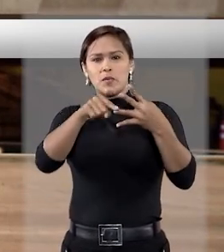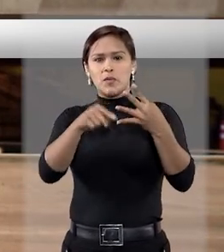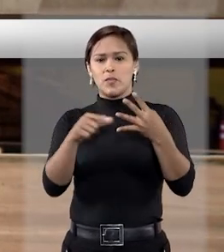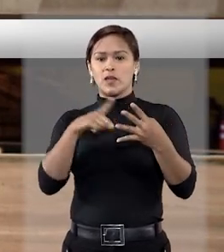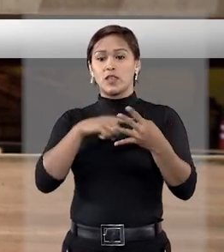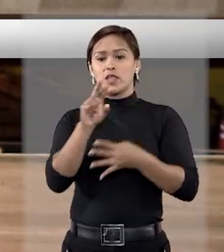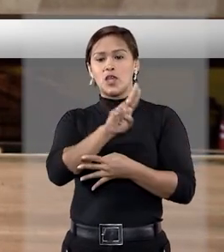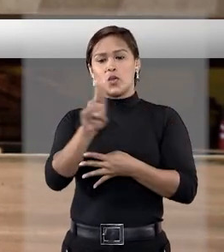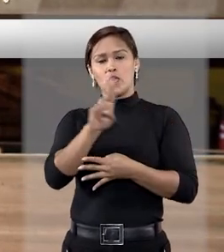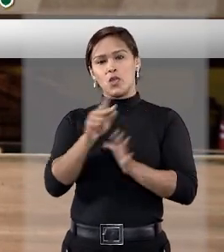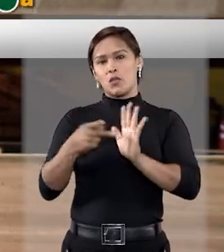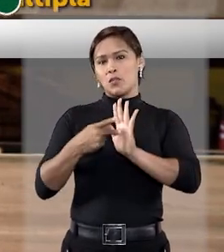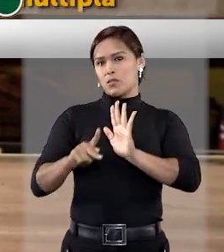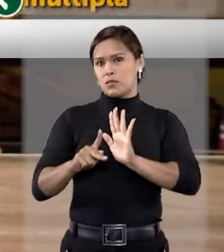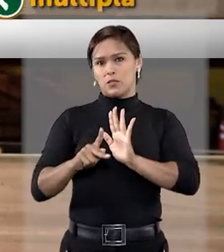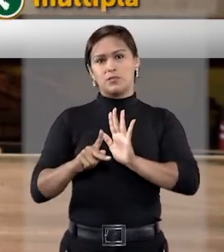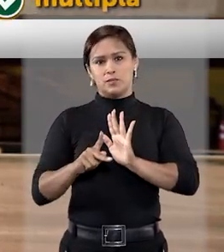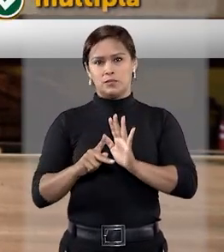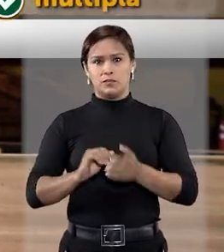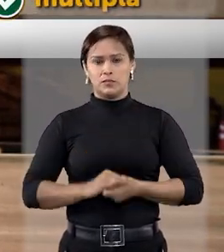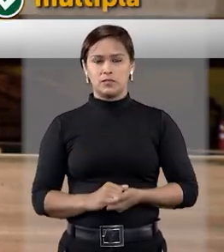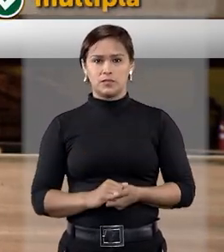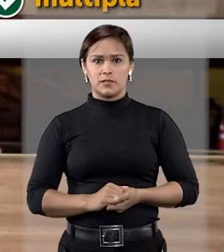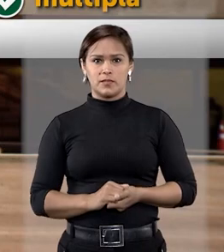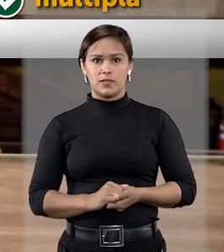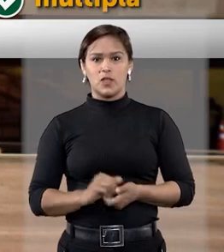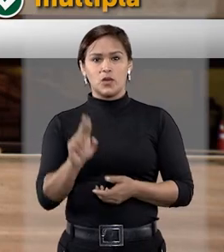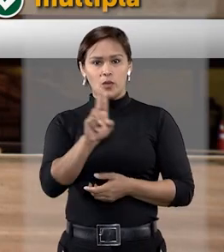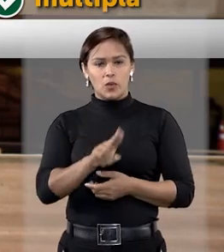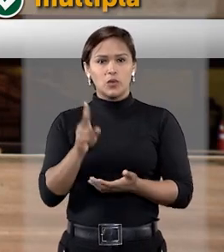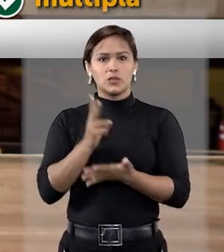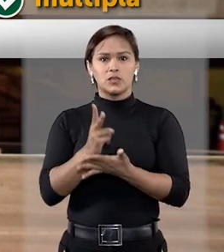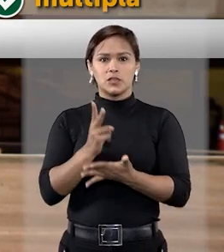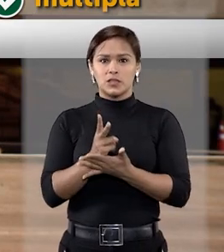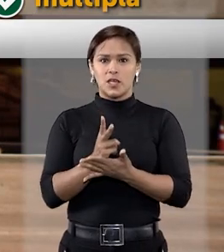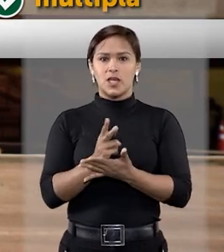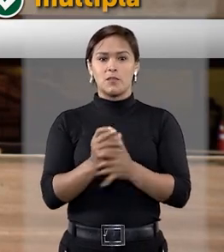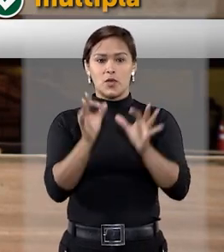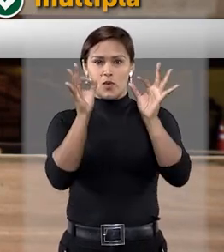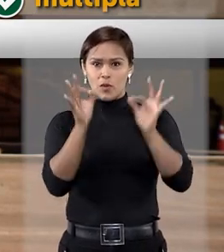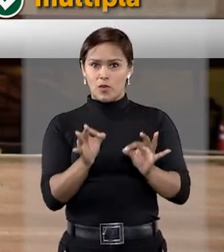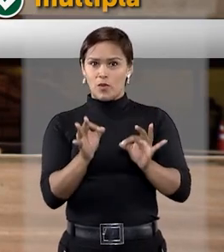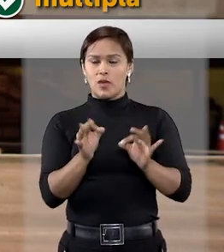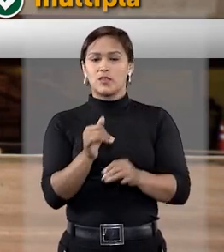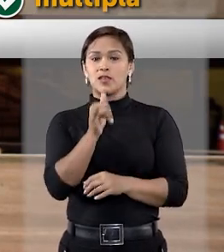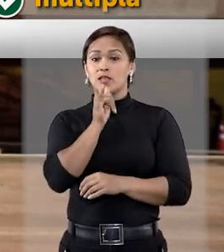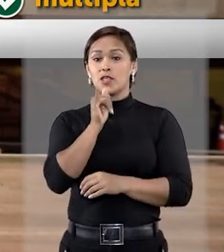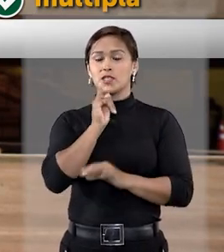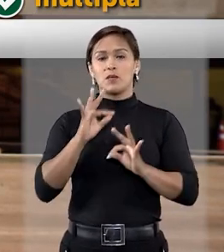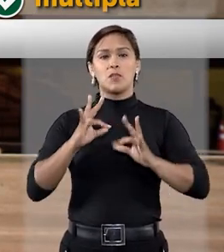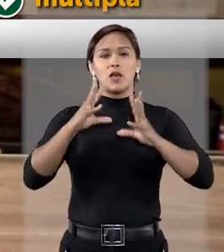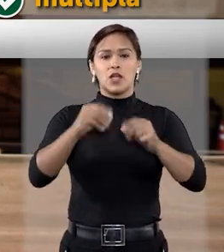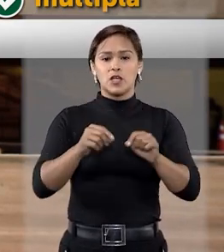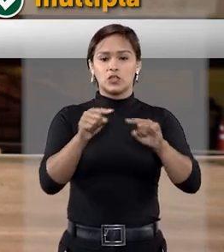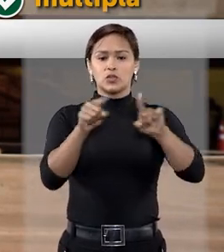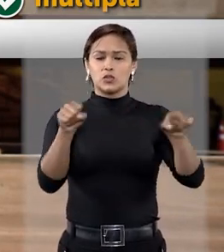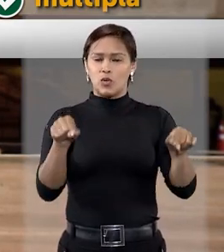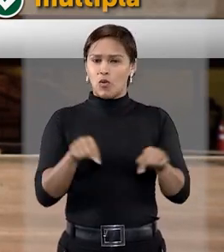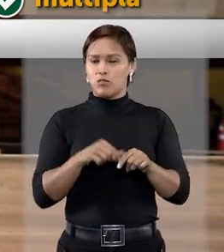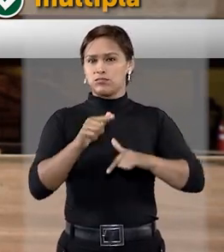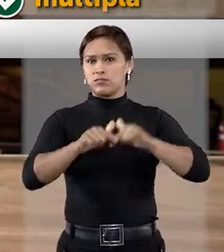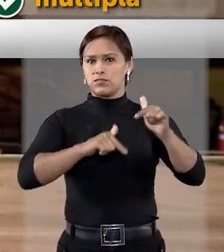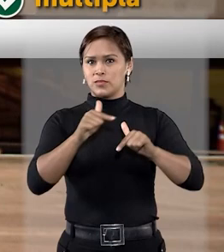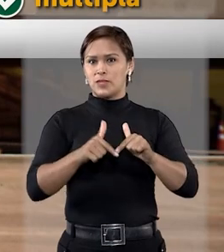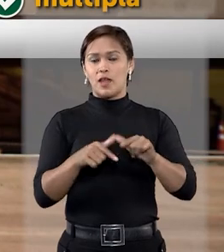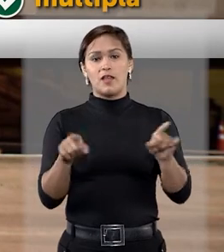deficiência tem a sua nomenclatura adequada. Use sempre o termo correto e dê o exemplo para todos da sua